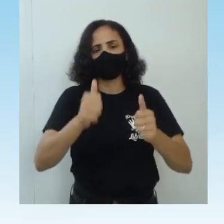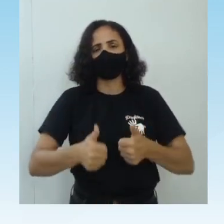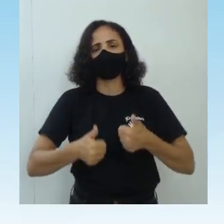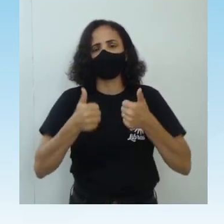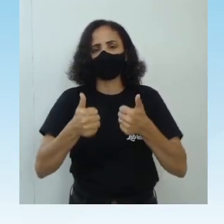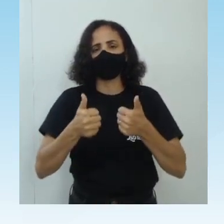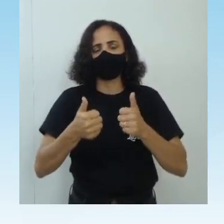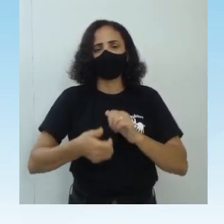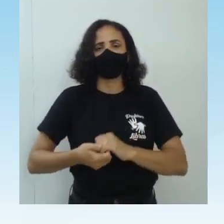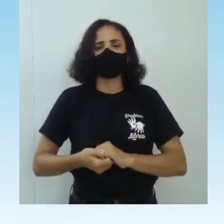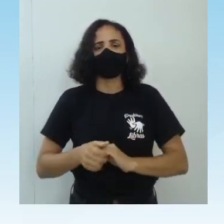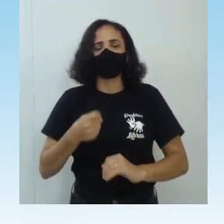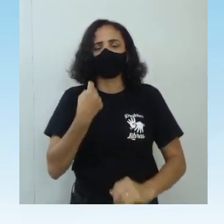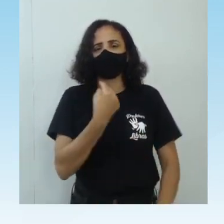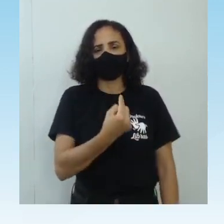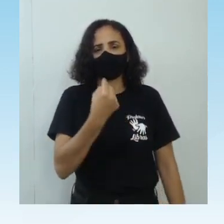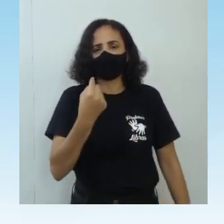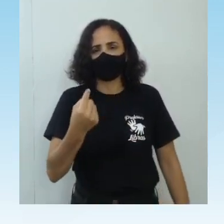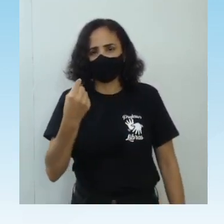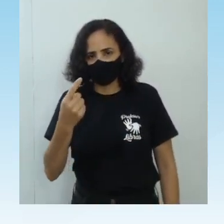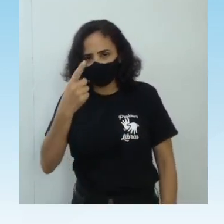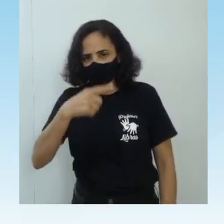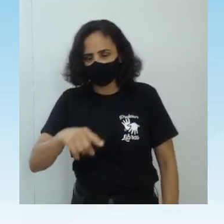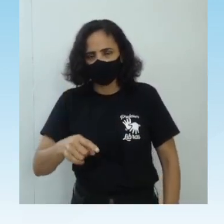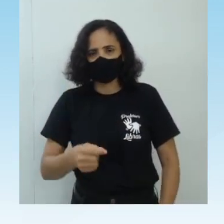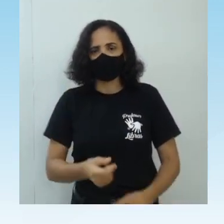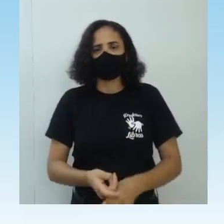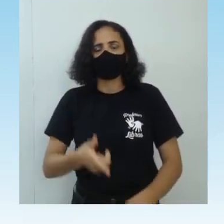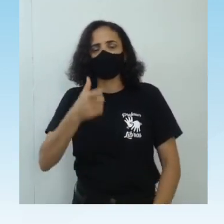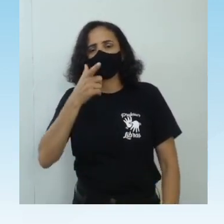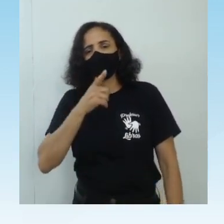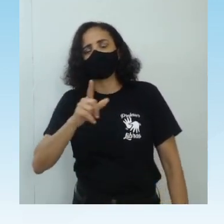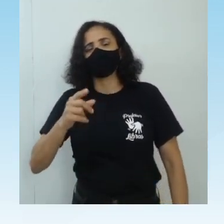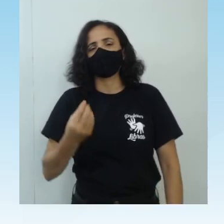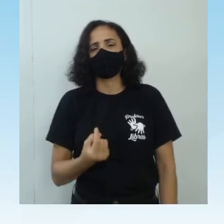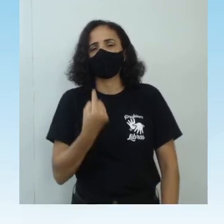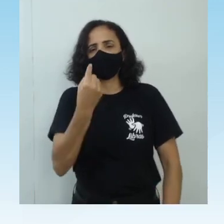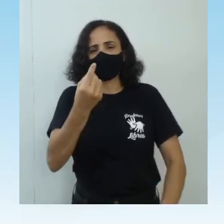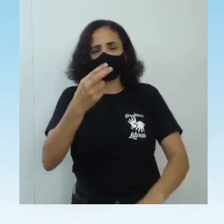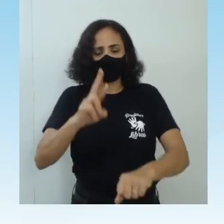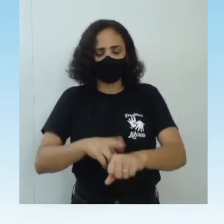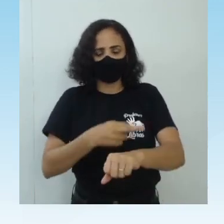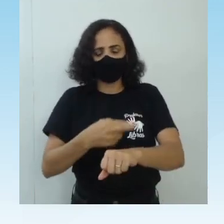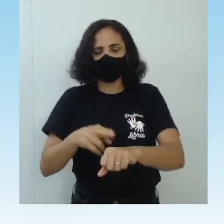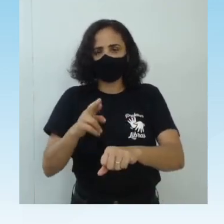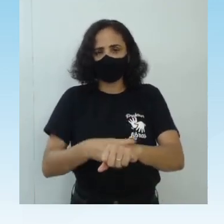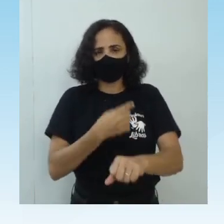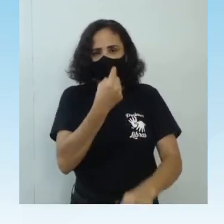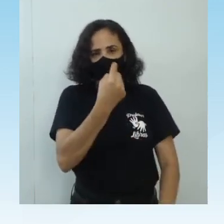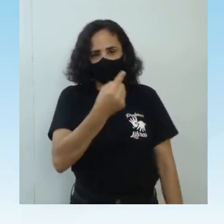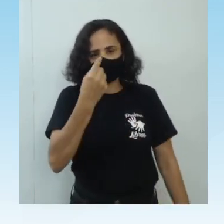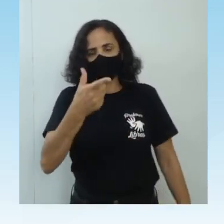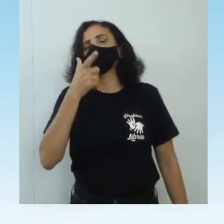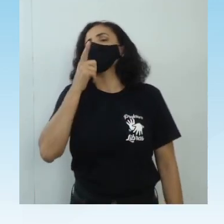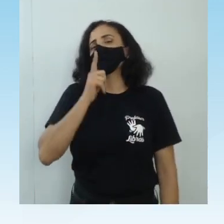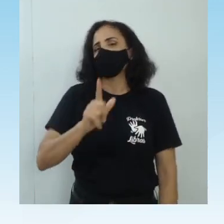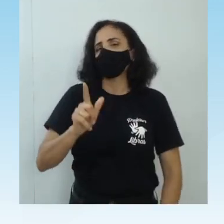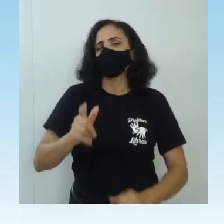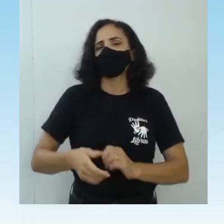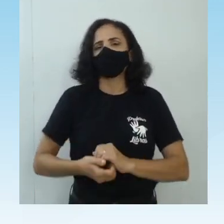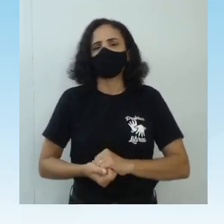A minha chefe diz que cada acerto que alguém fizer aqui ela vai dar um chocolate. Olha só que maravilha! Então vamos lá!